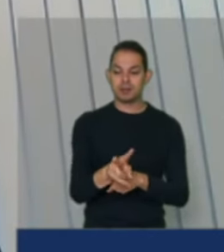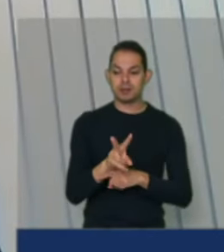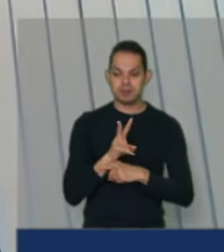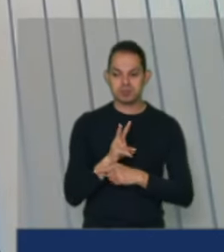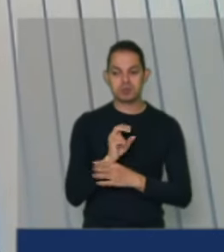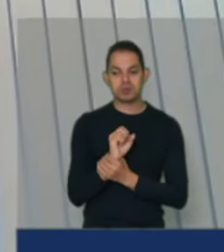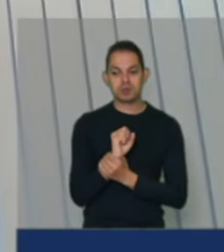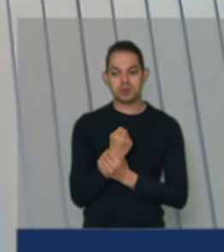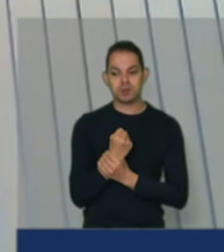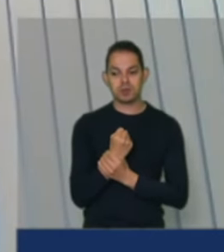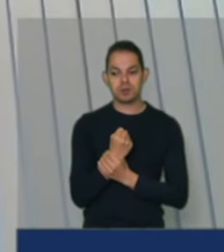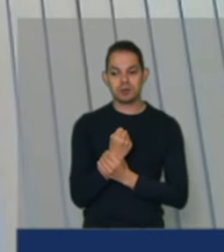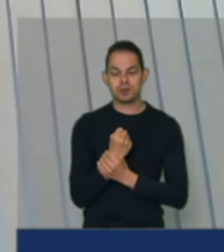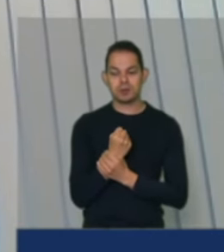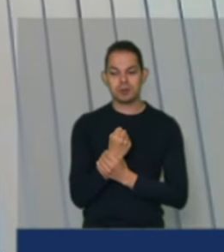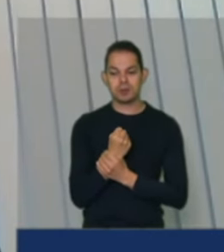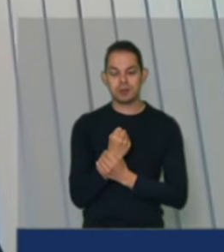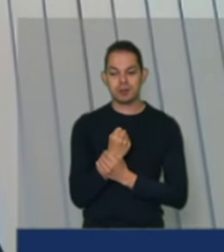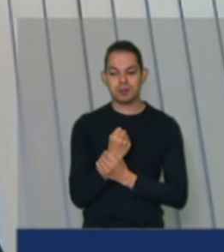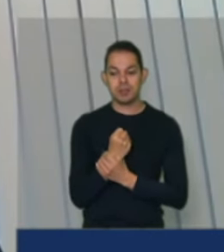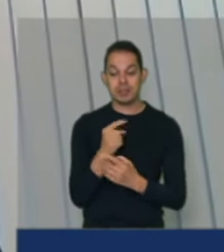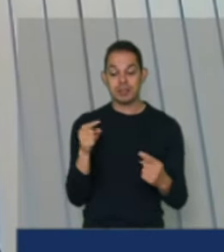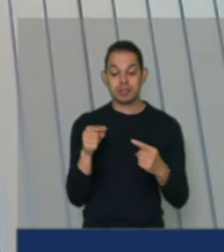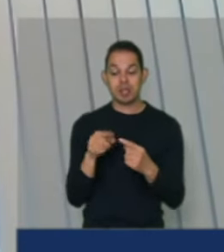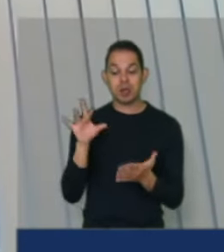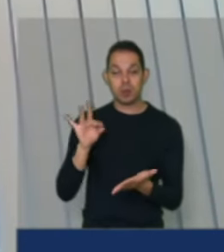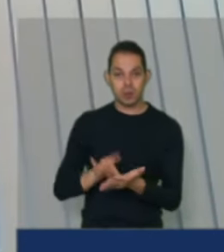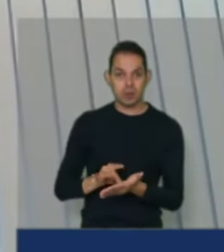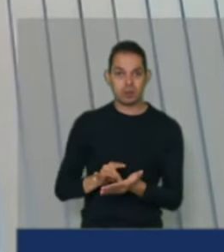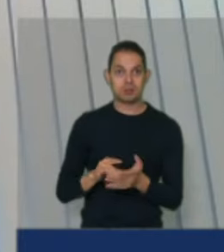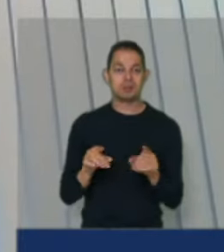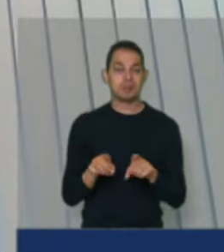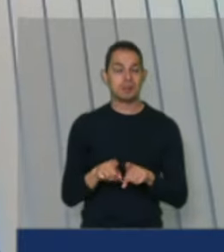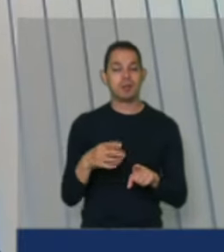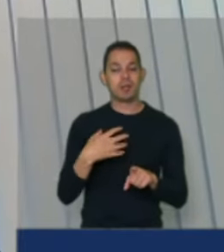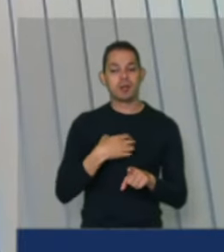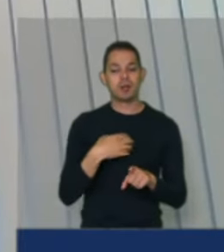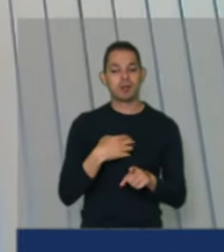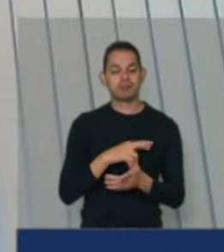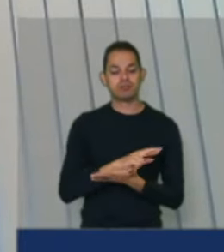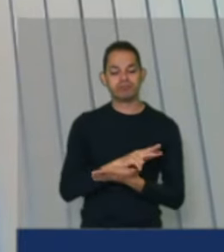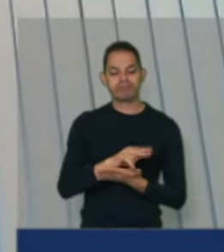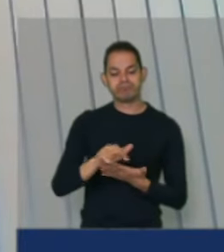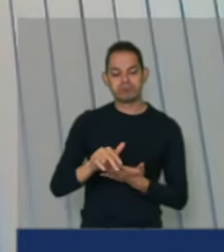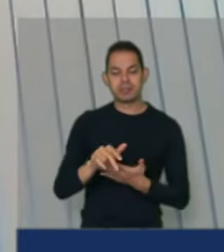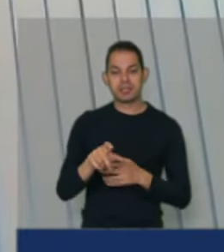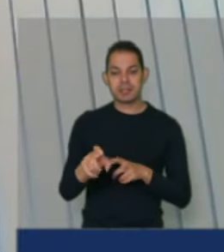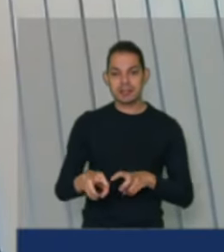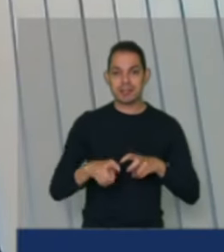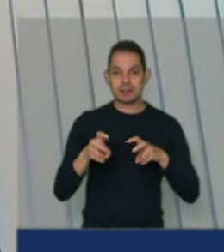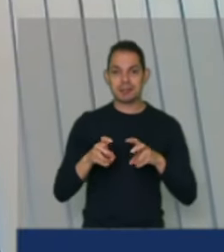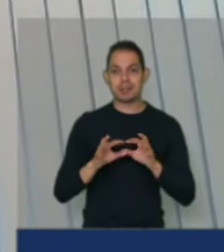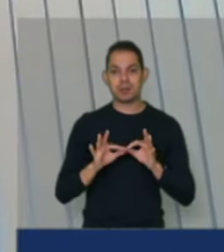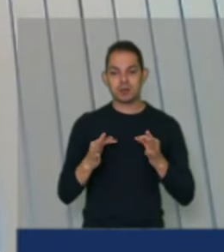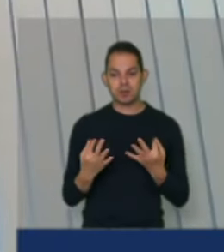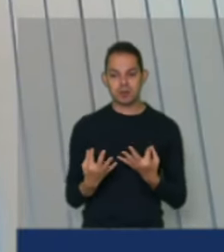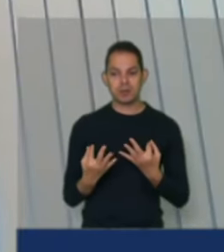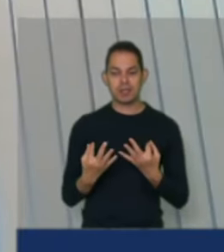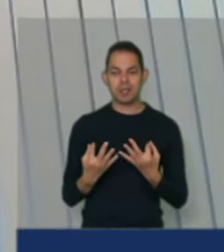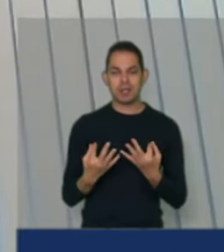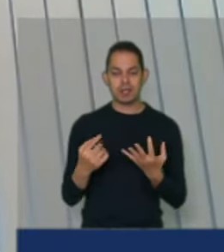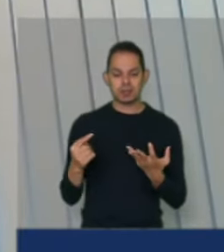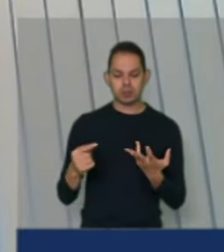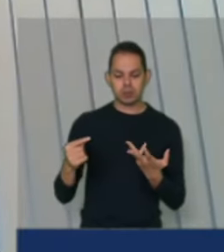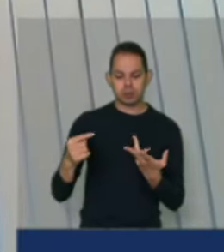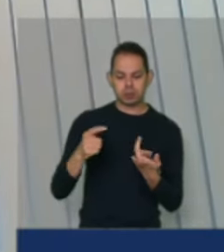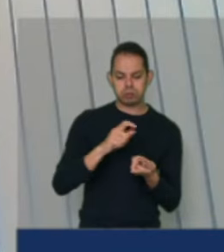de acordo com a realidade e com as condições da agricultura familiar com as especificidades que esse